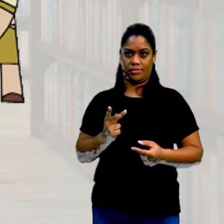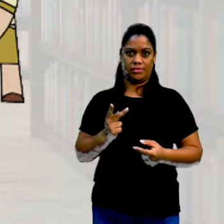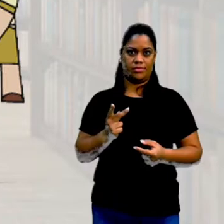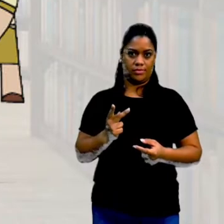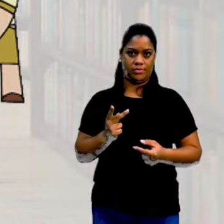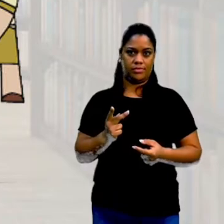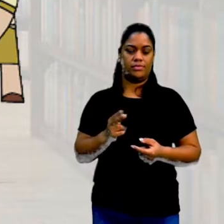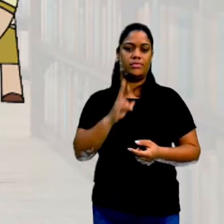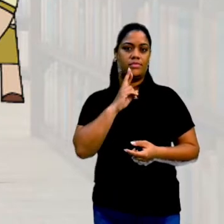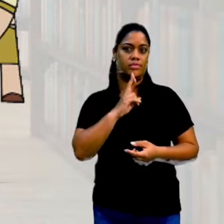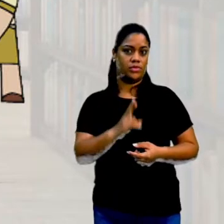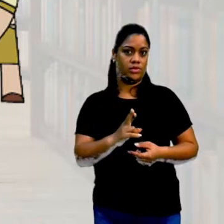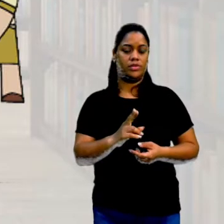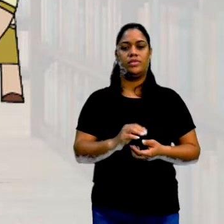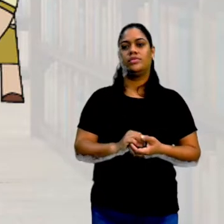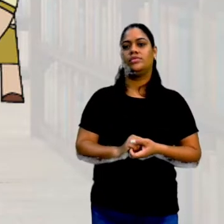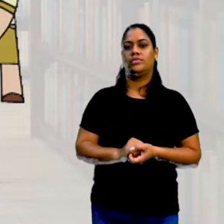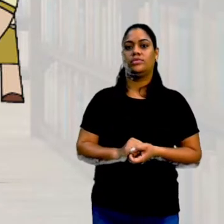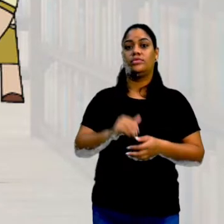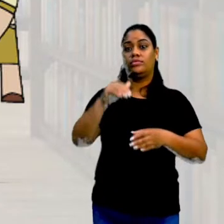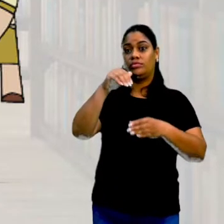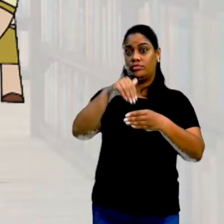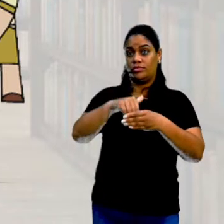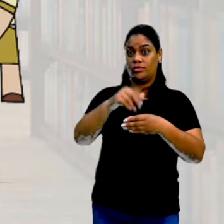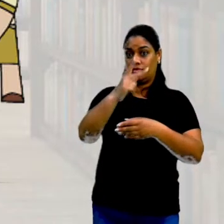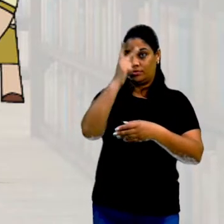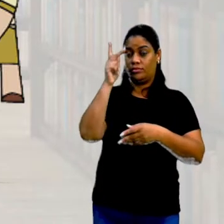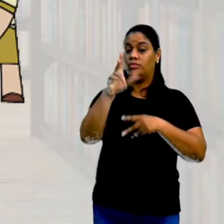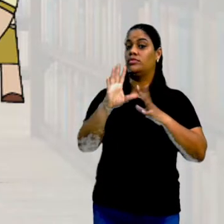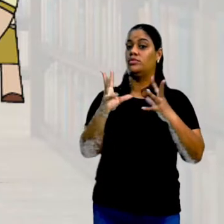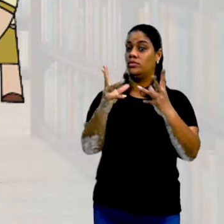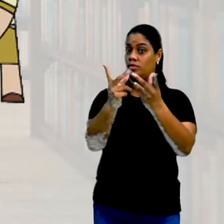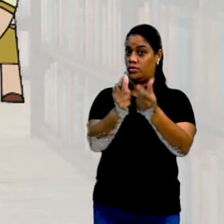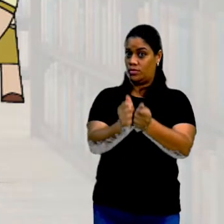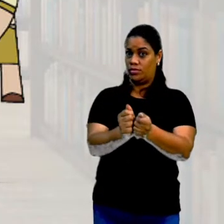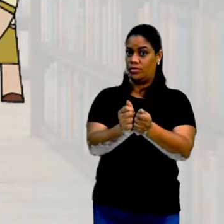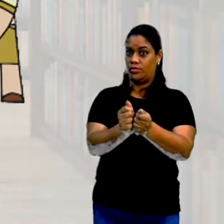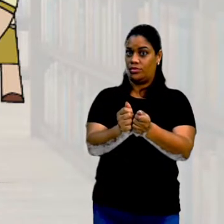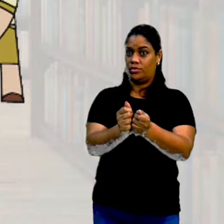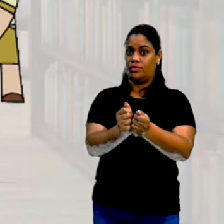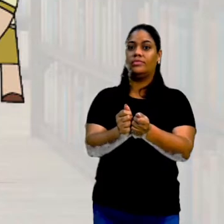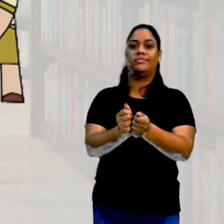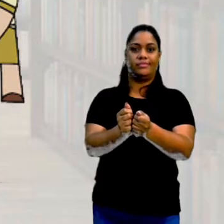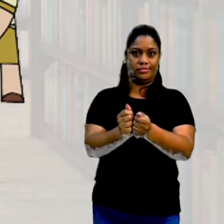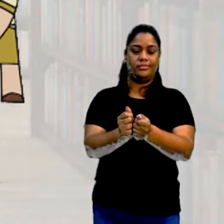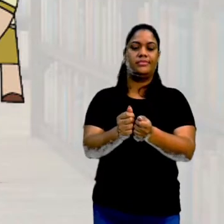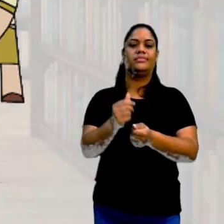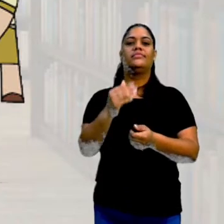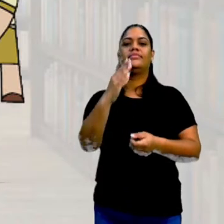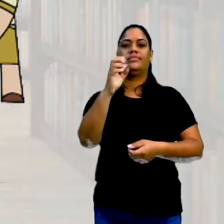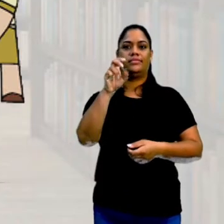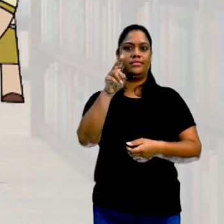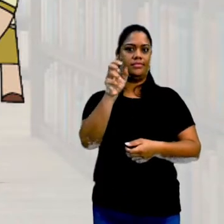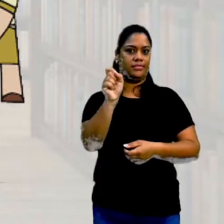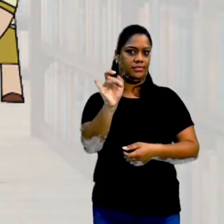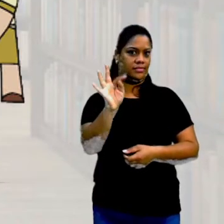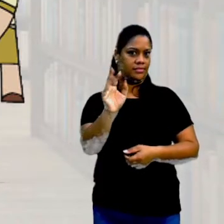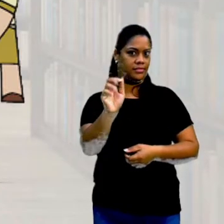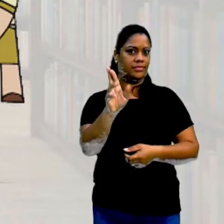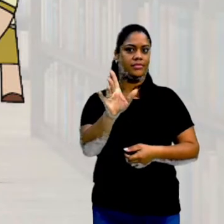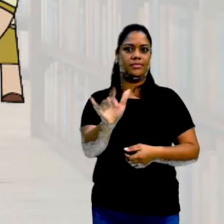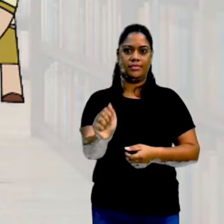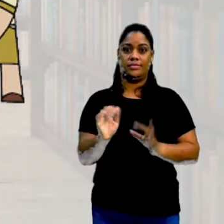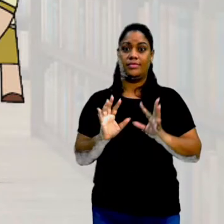eleição, a gente está coletando as opiniões de todos. Então, é uma pesquisa censitária. Está bom? É uma opinião